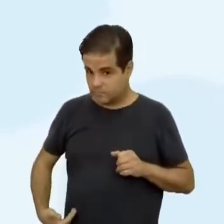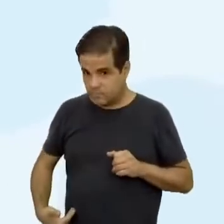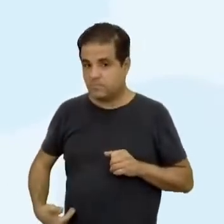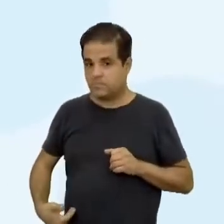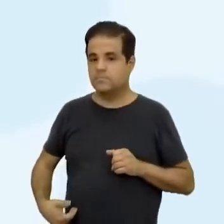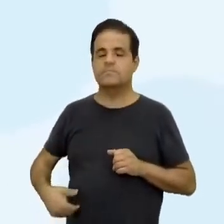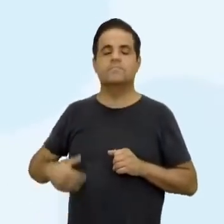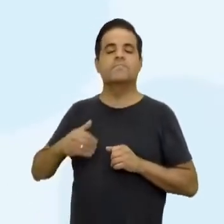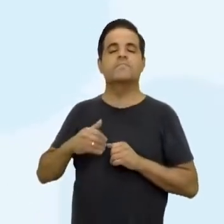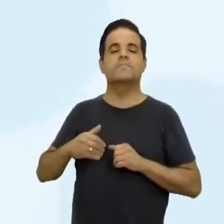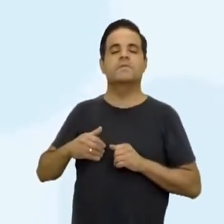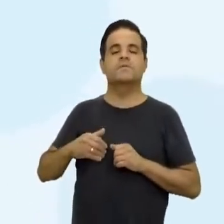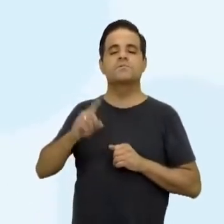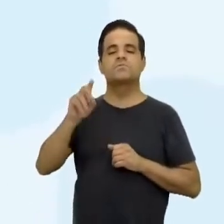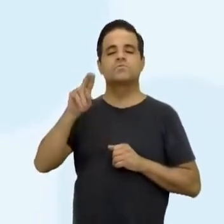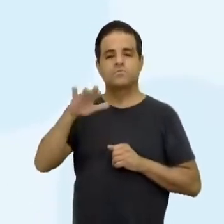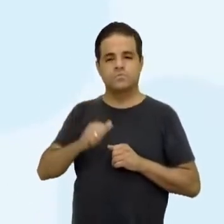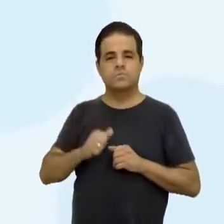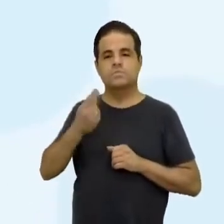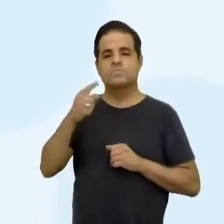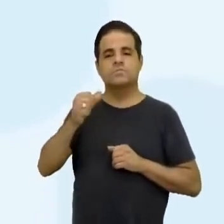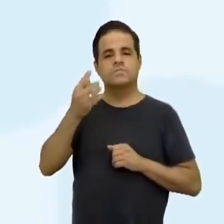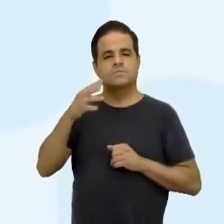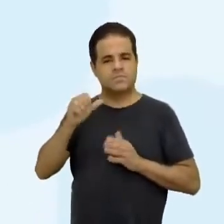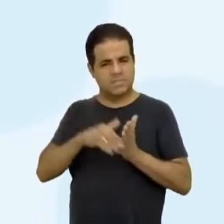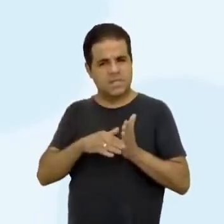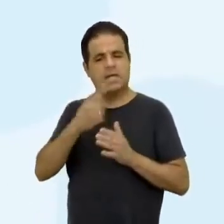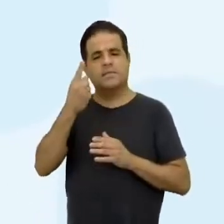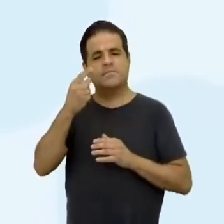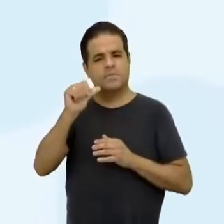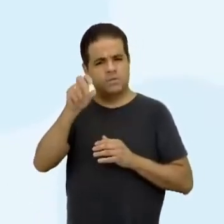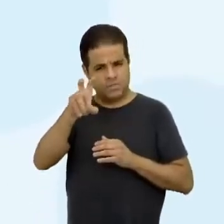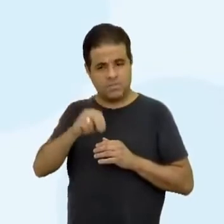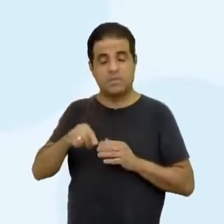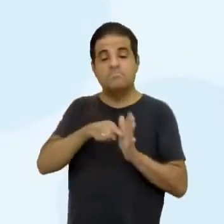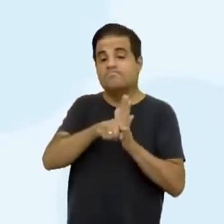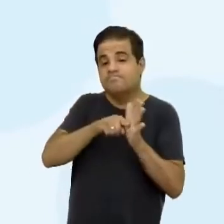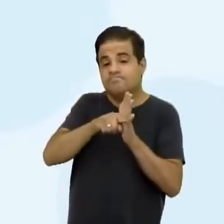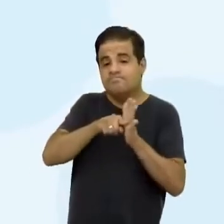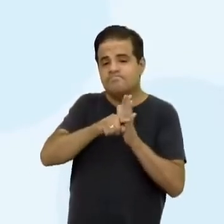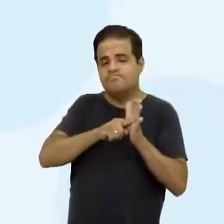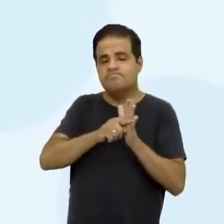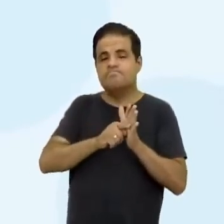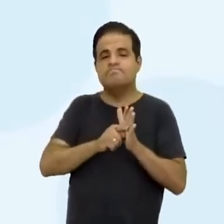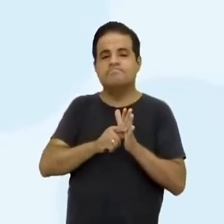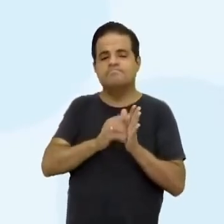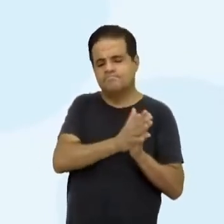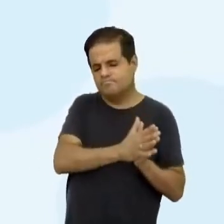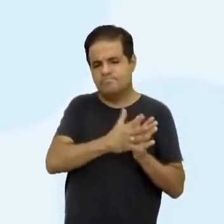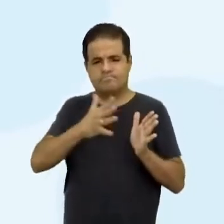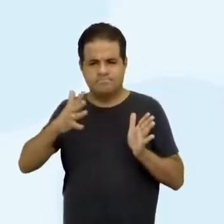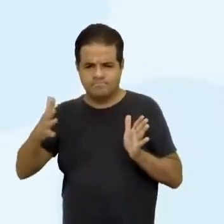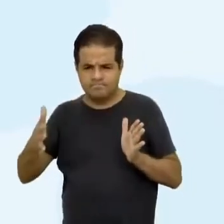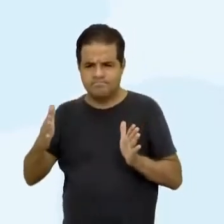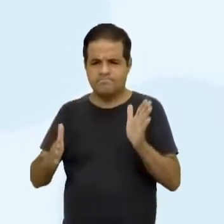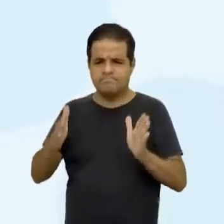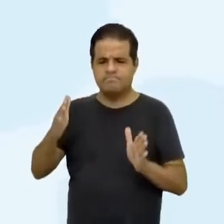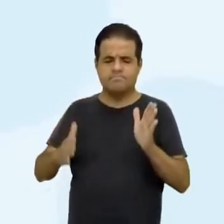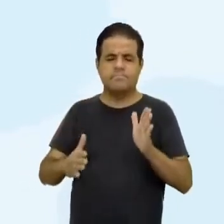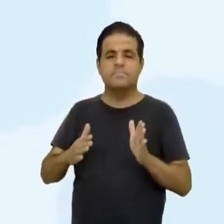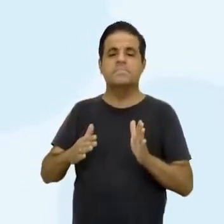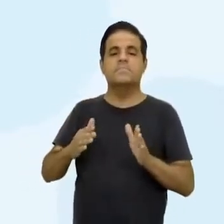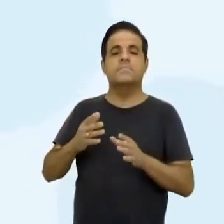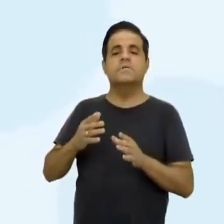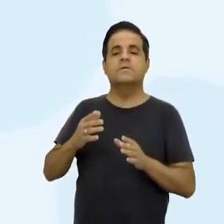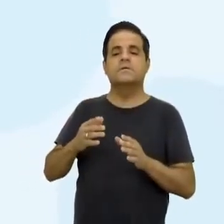de 46 a 50, né. Então, nós vamos fazer o quê? Uma análise dos dispositivos legais da Constituição de